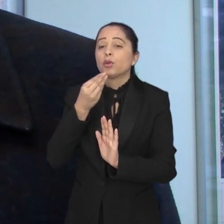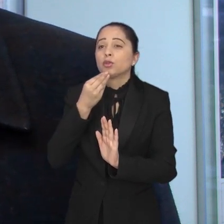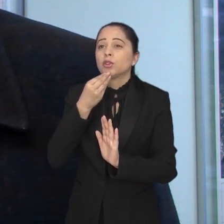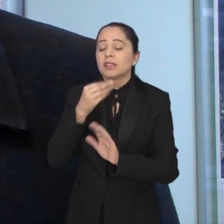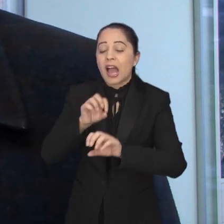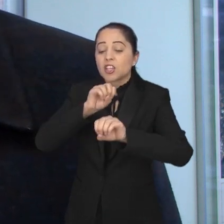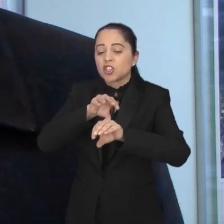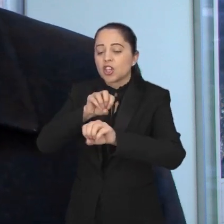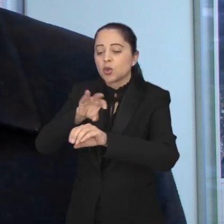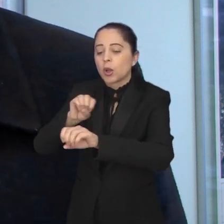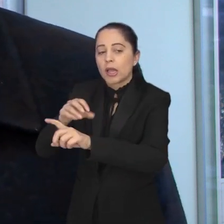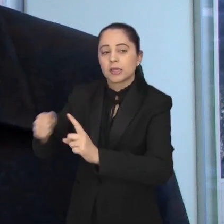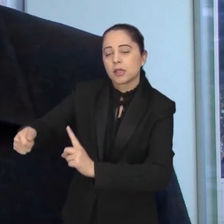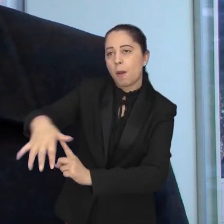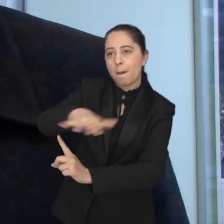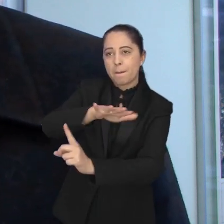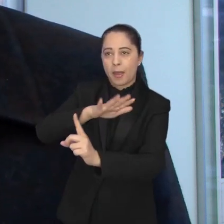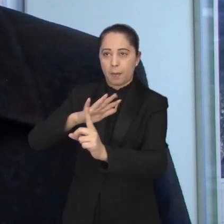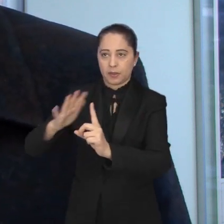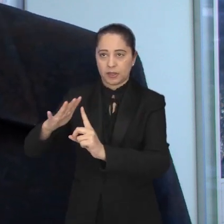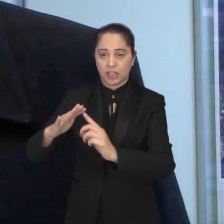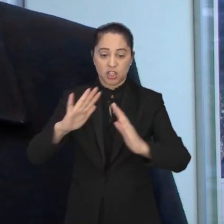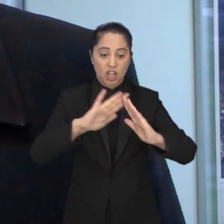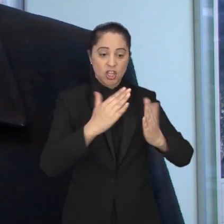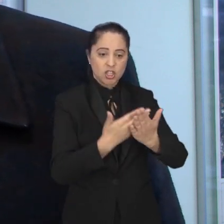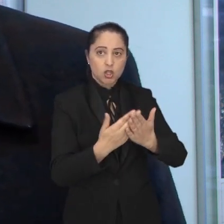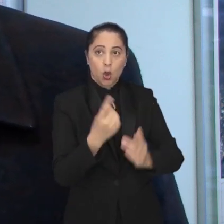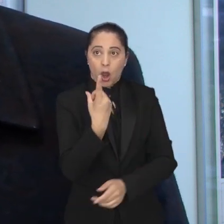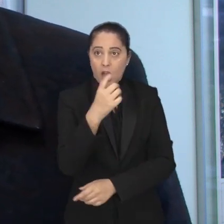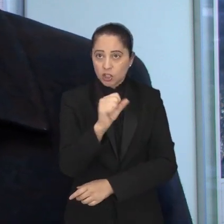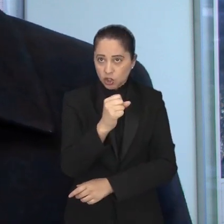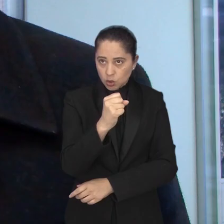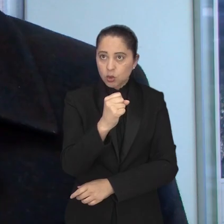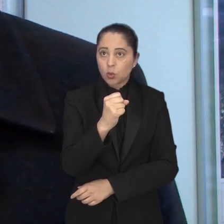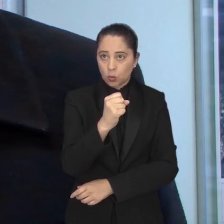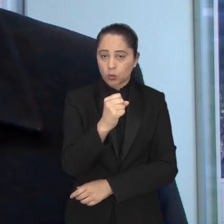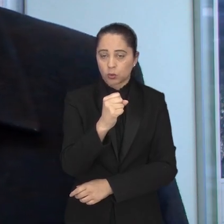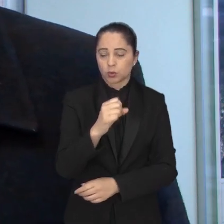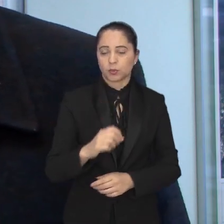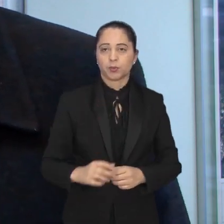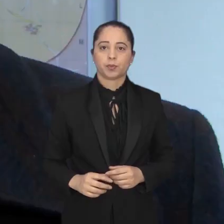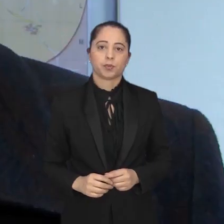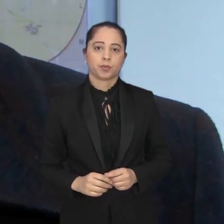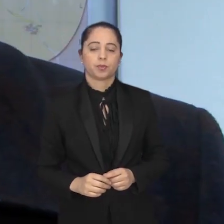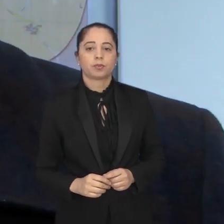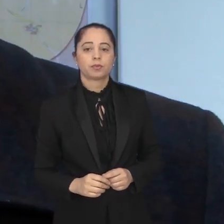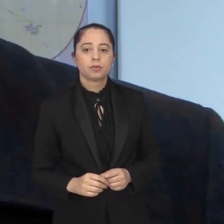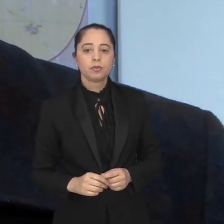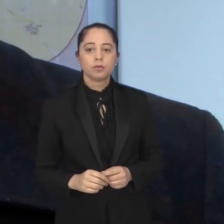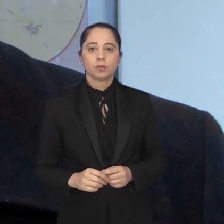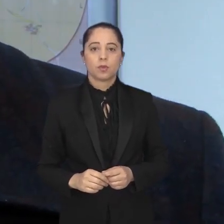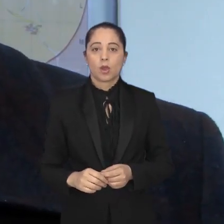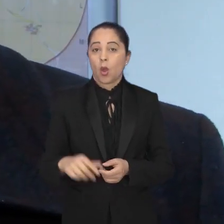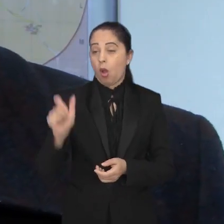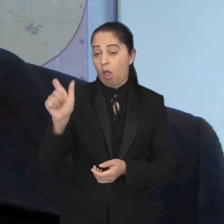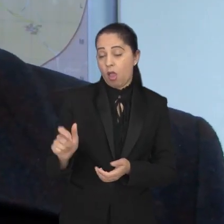oportunidade da educação ambiental, envolvendo 18 escolas, das escolas municipais. E segundo o secretário de